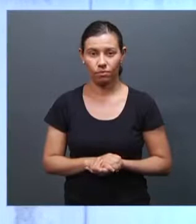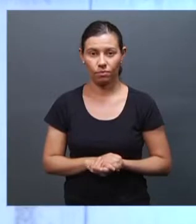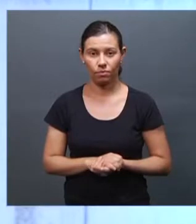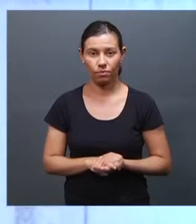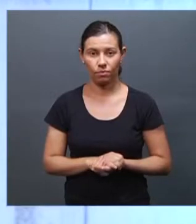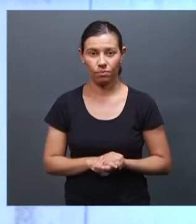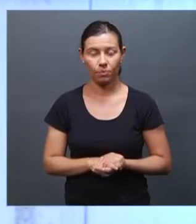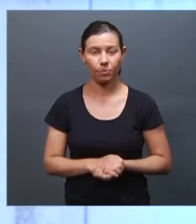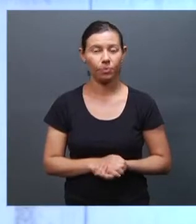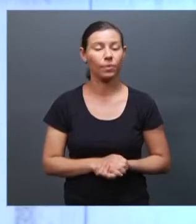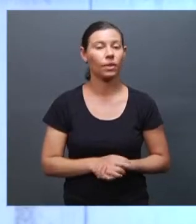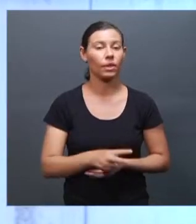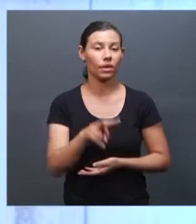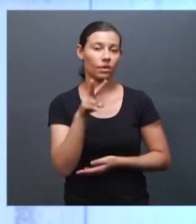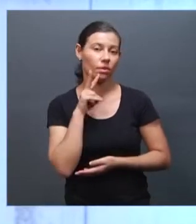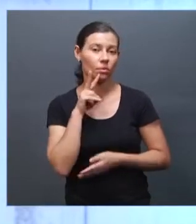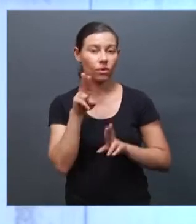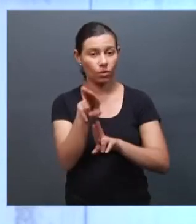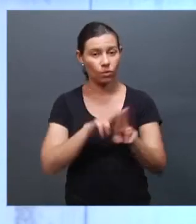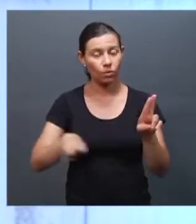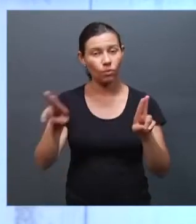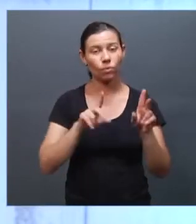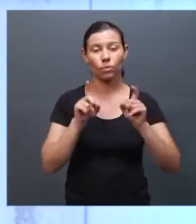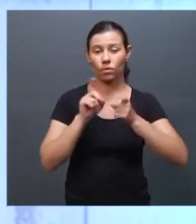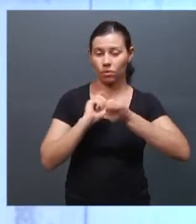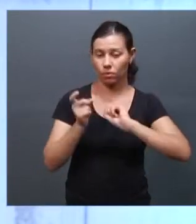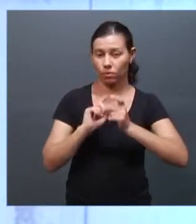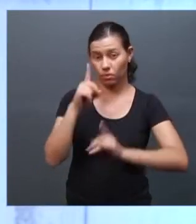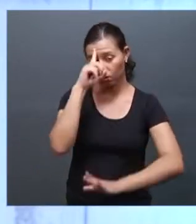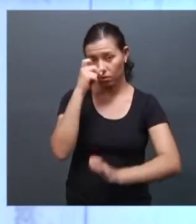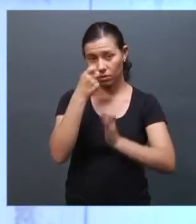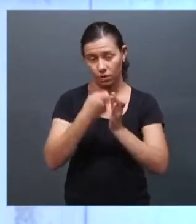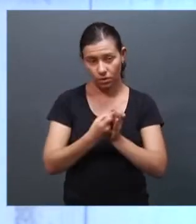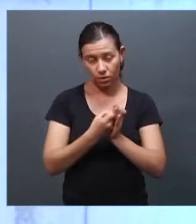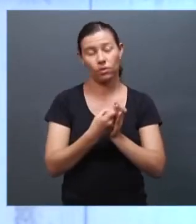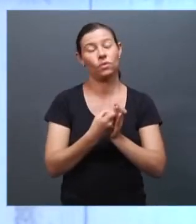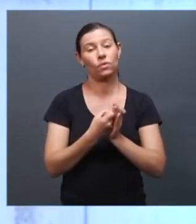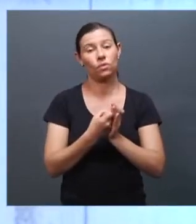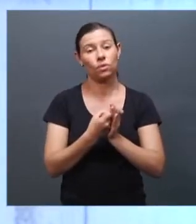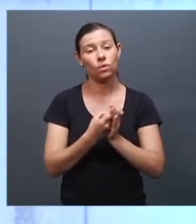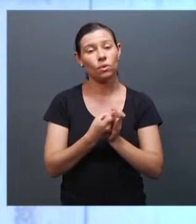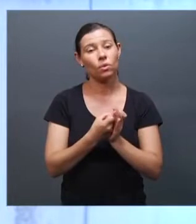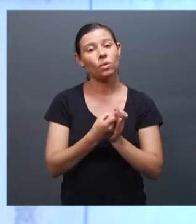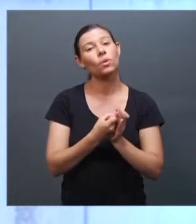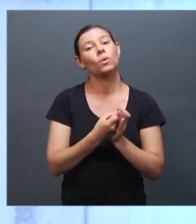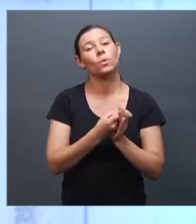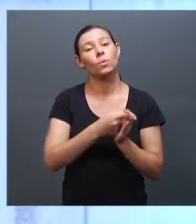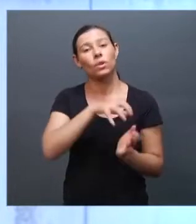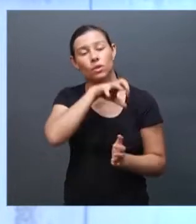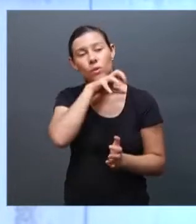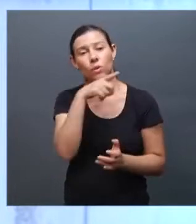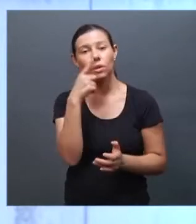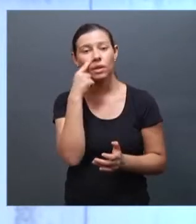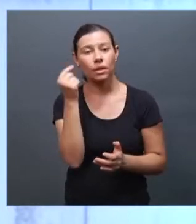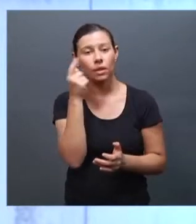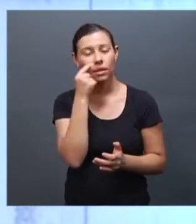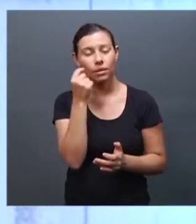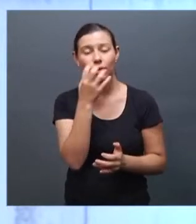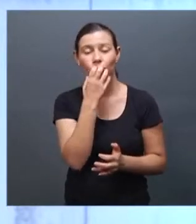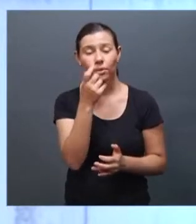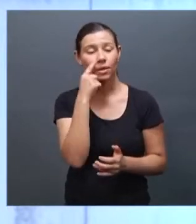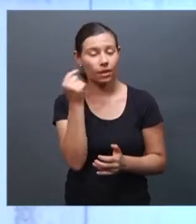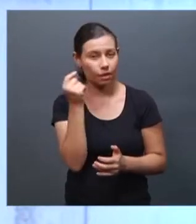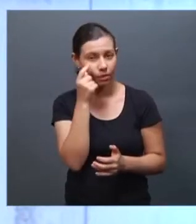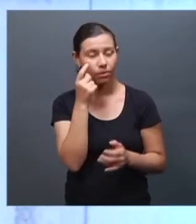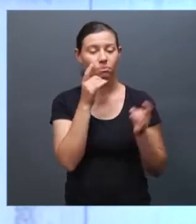Nesta segunda-feira, a Ufo fez reunião para decidir o que fazer em relação aos cães e gatos abandonados nos campi.